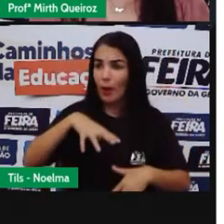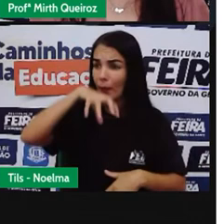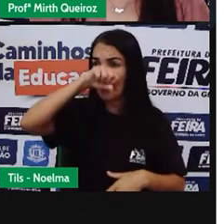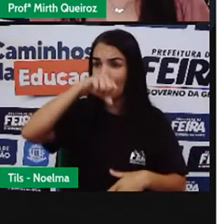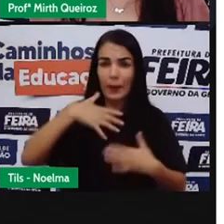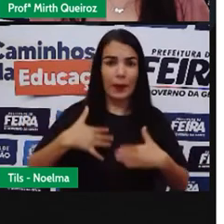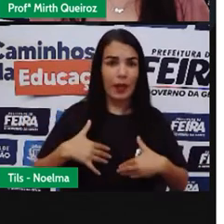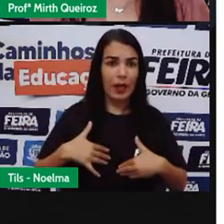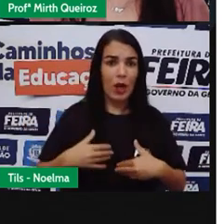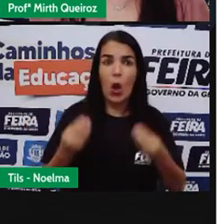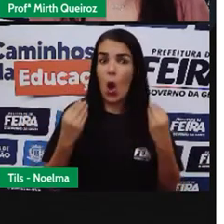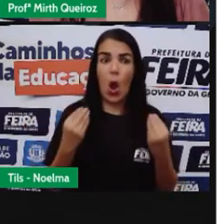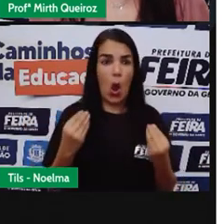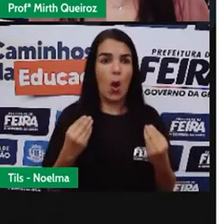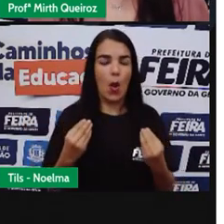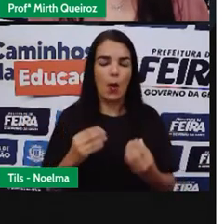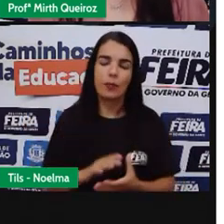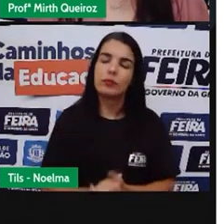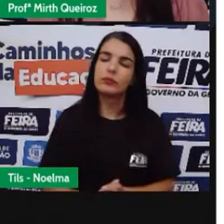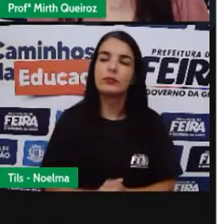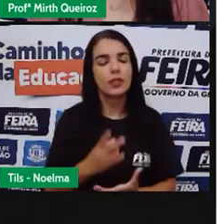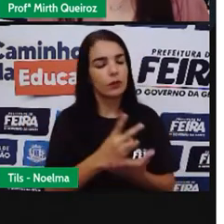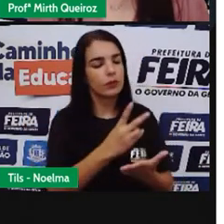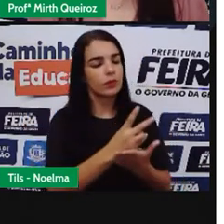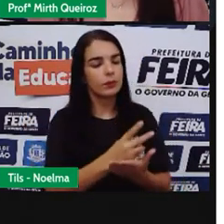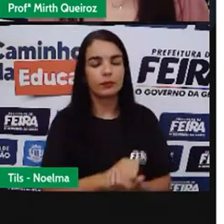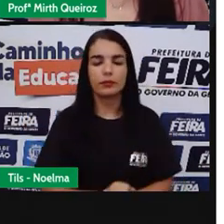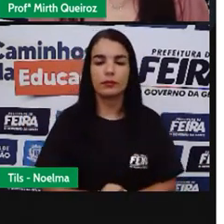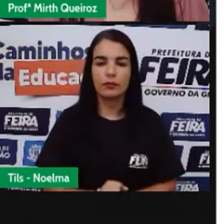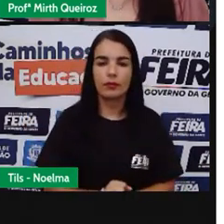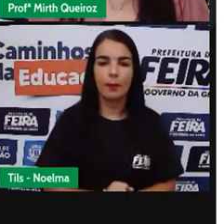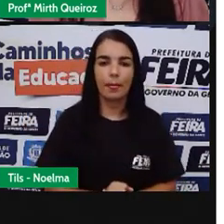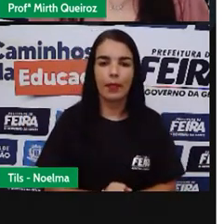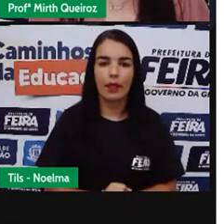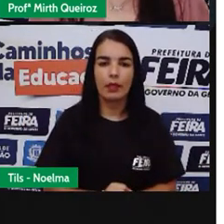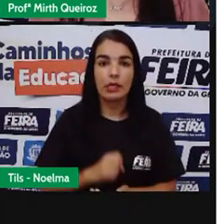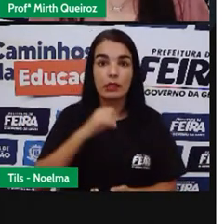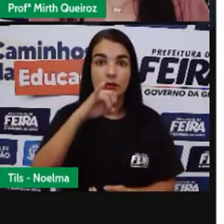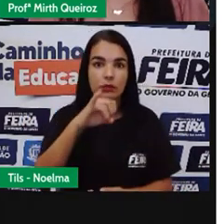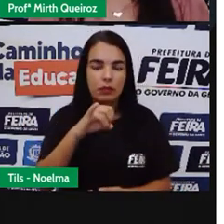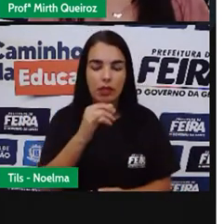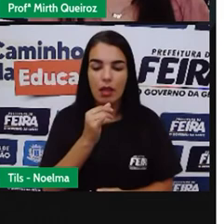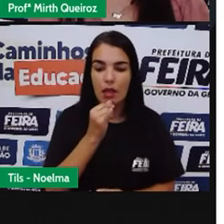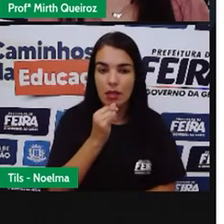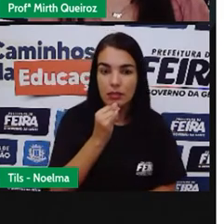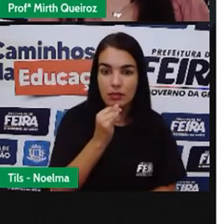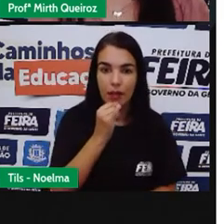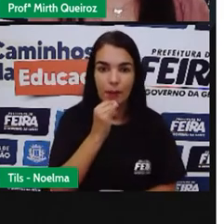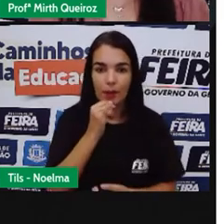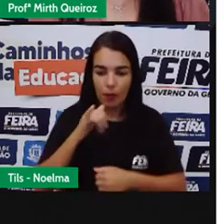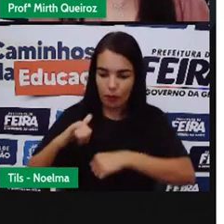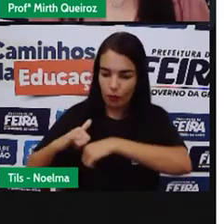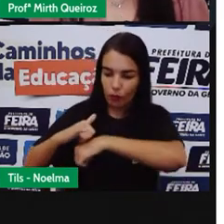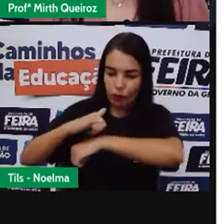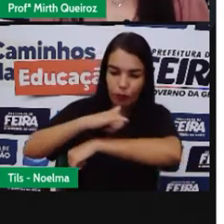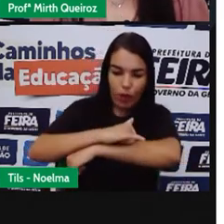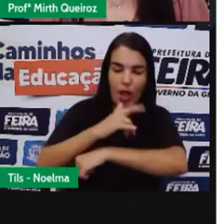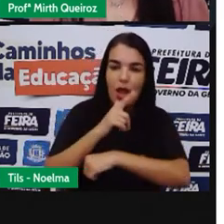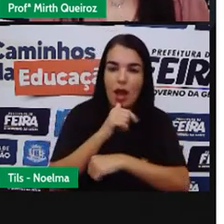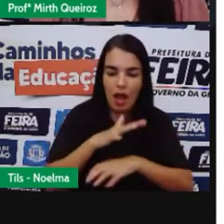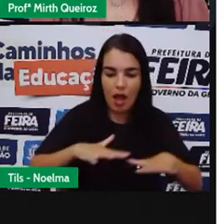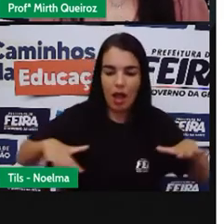normalmente. Em casos de pouso, forçado na água. O quê? Os